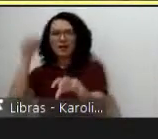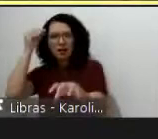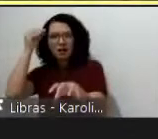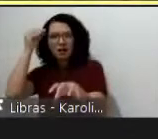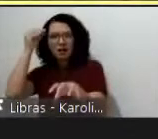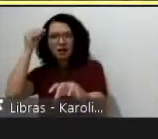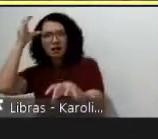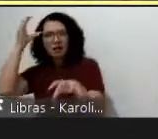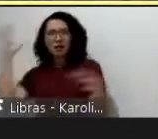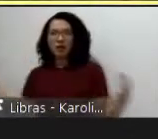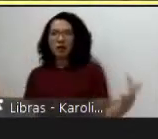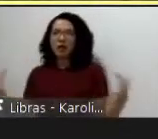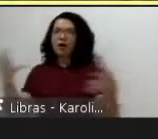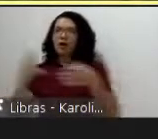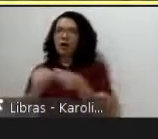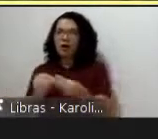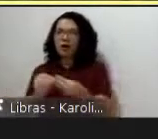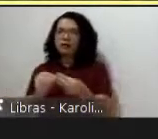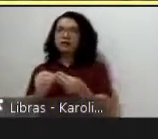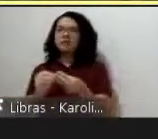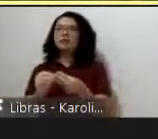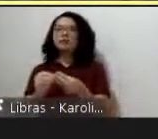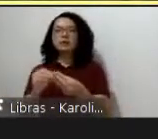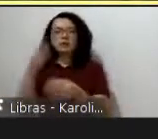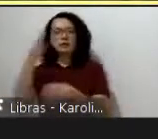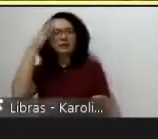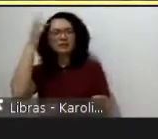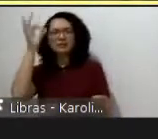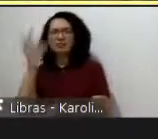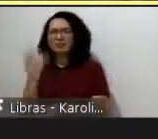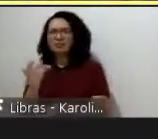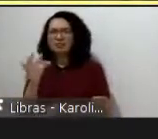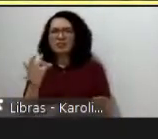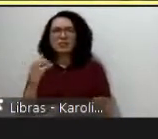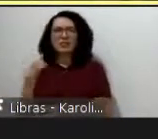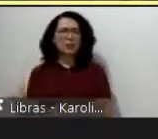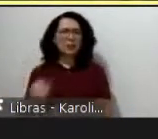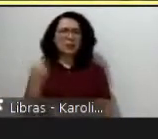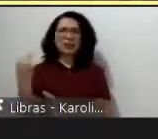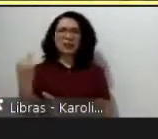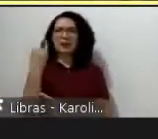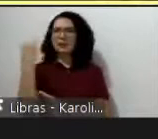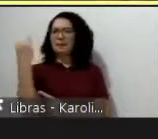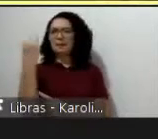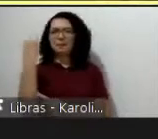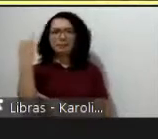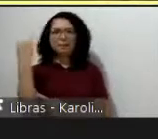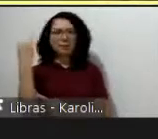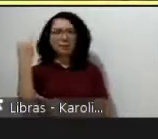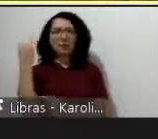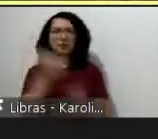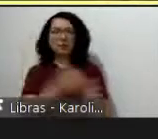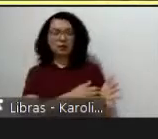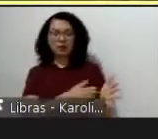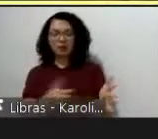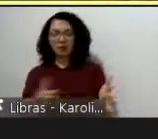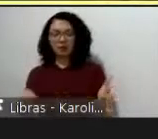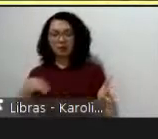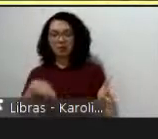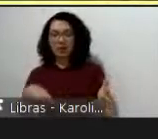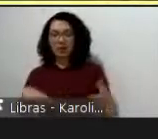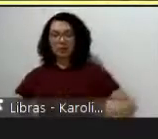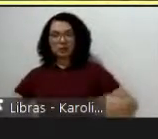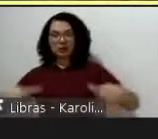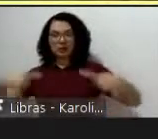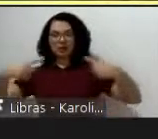com um fim muito claro tiveram uma importância bastante grande durante a guerra fria e mesmo durante